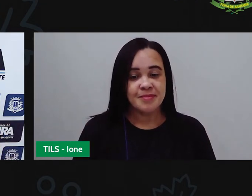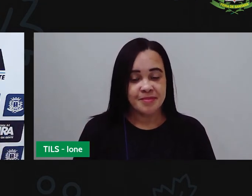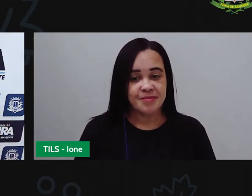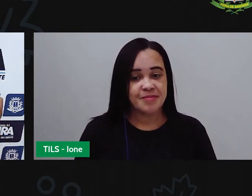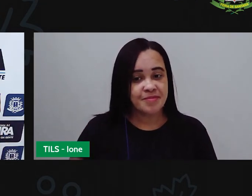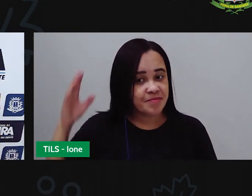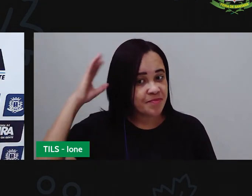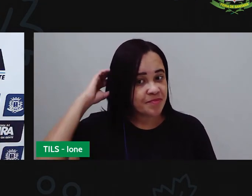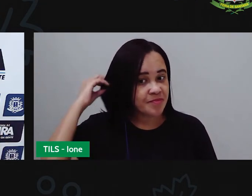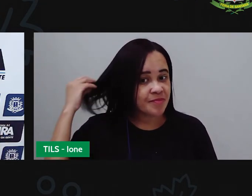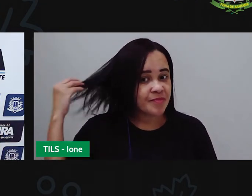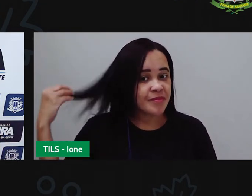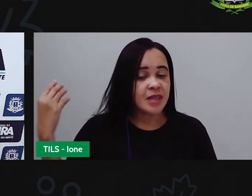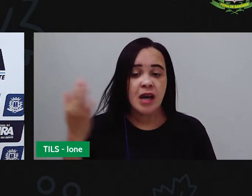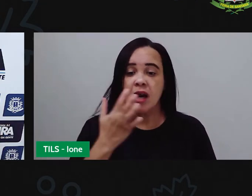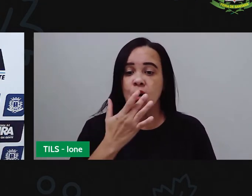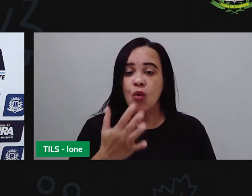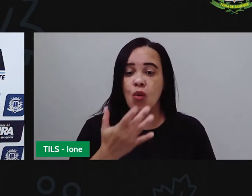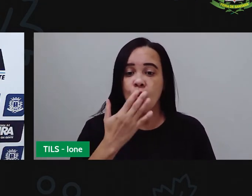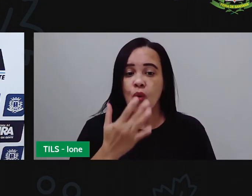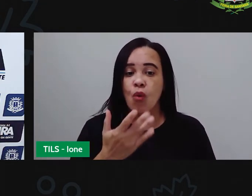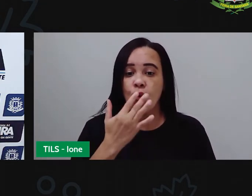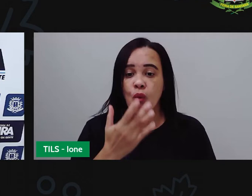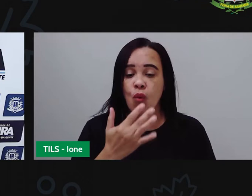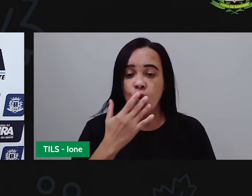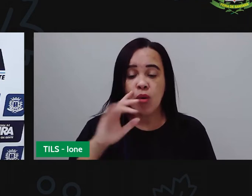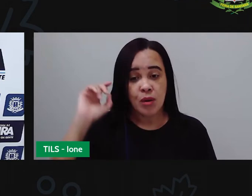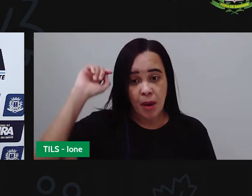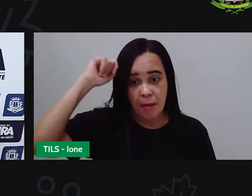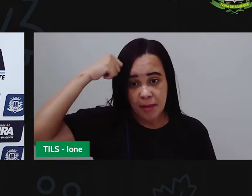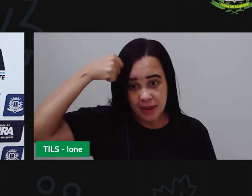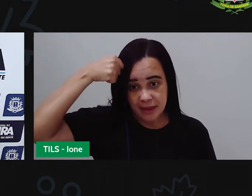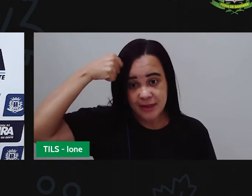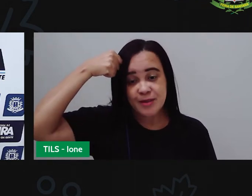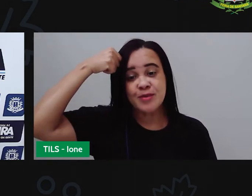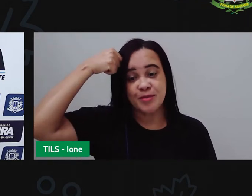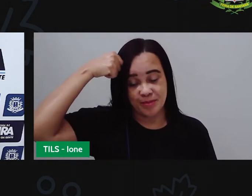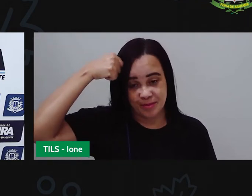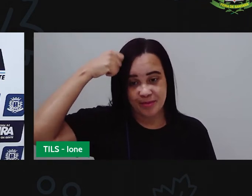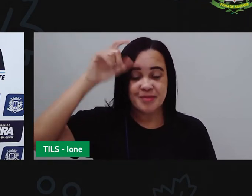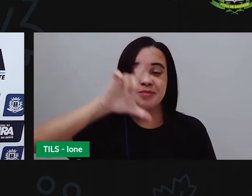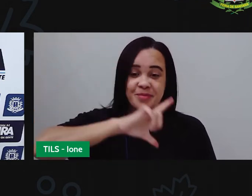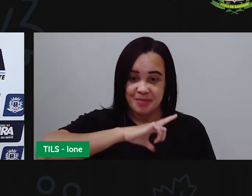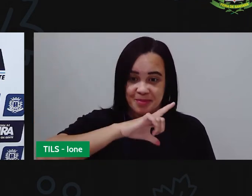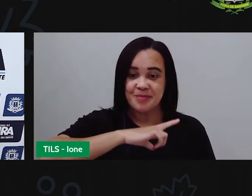do nosso cabelo são mesmo, né? O cabelo preto.